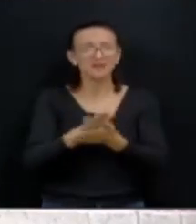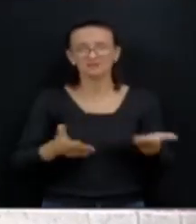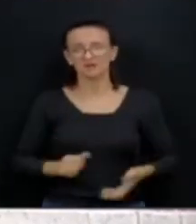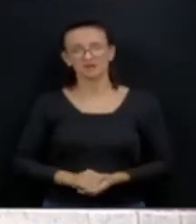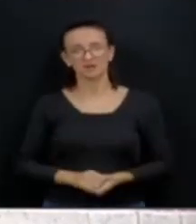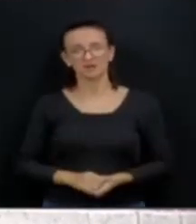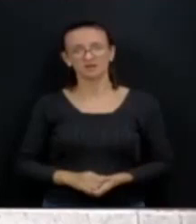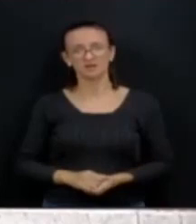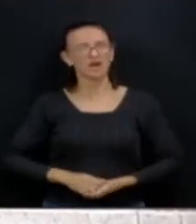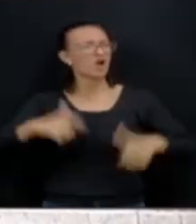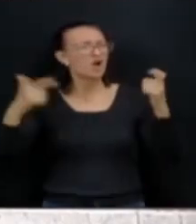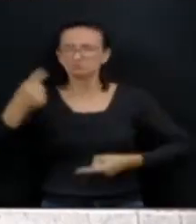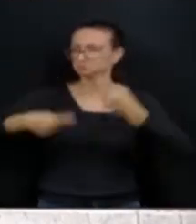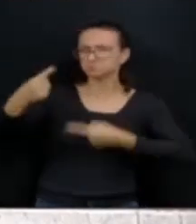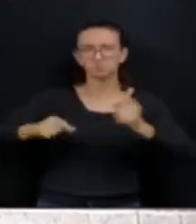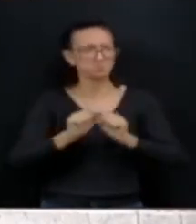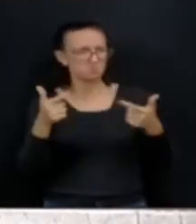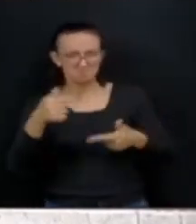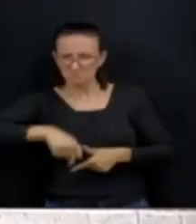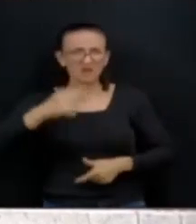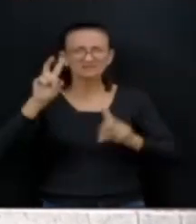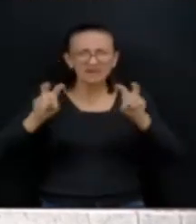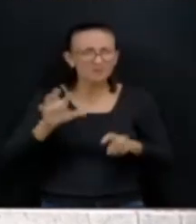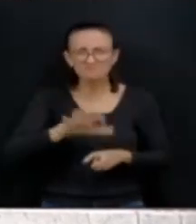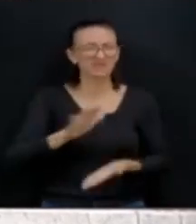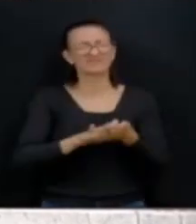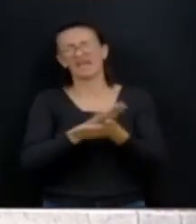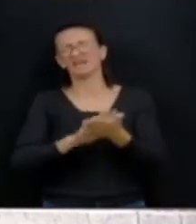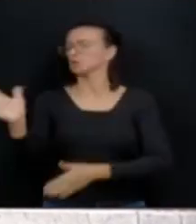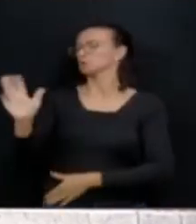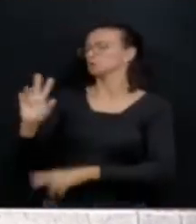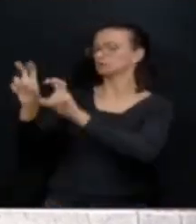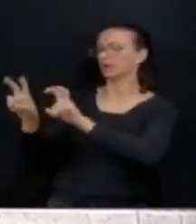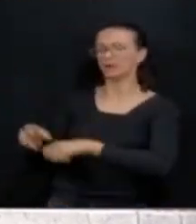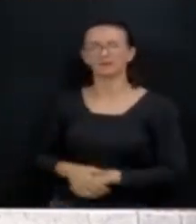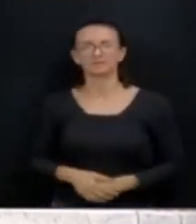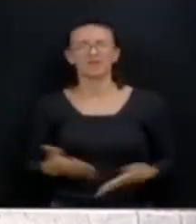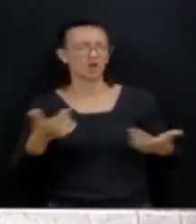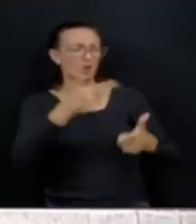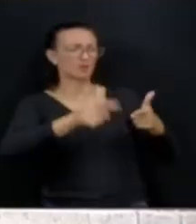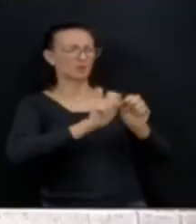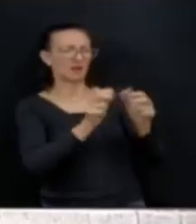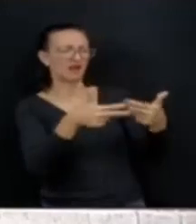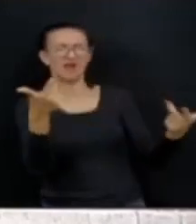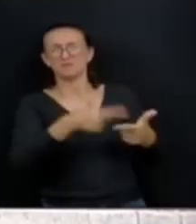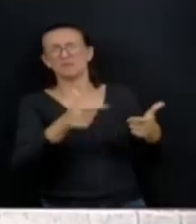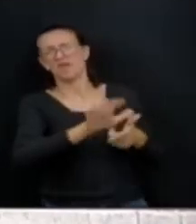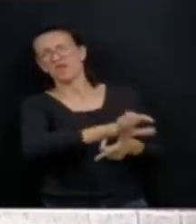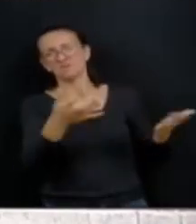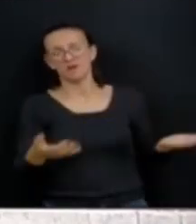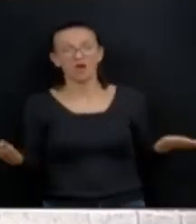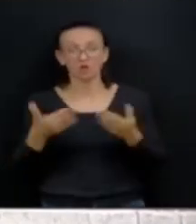Cadê que estão discutindo esse problema aqui nessa casa? Mas não, vamos falar do Lula. Vamos falar do problema da Câmara. E vamos